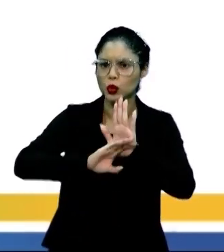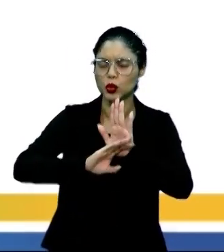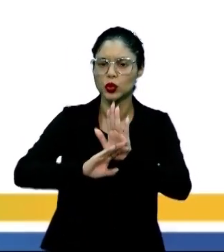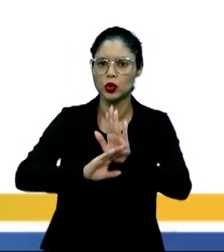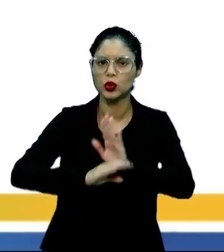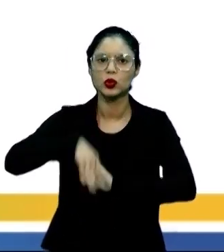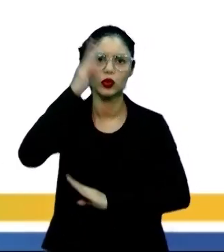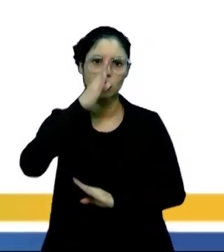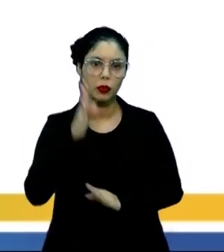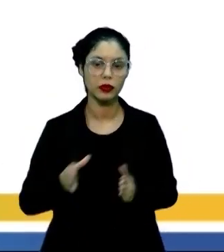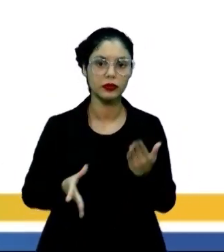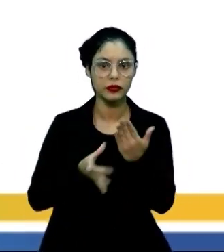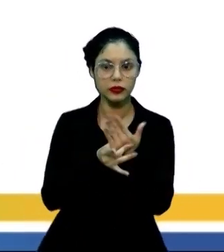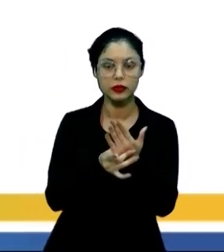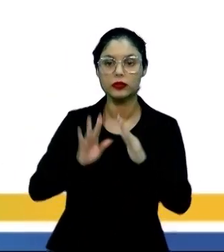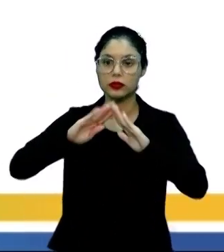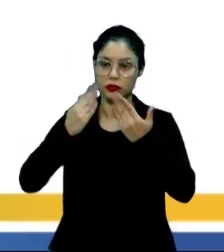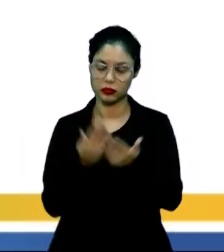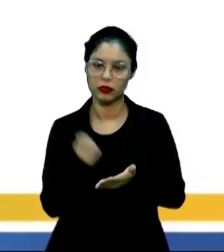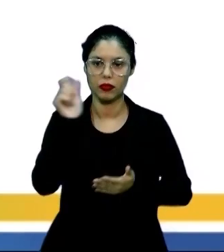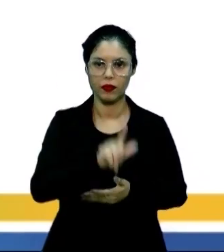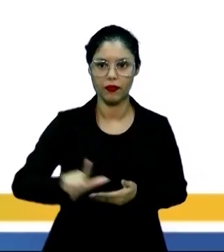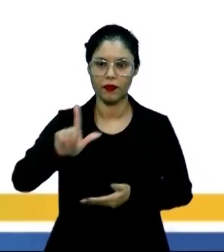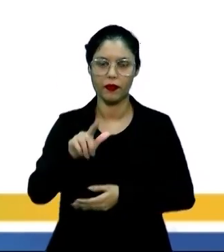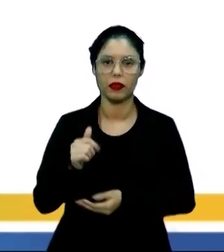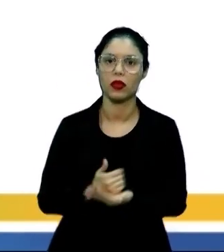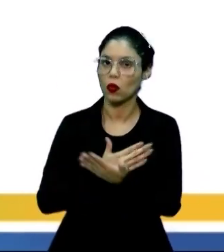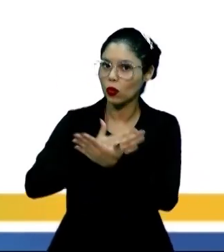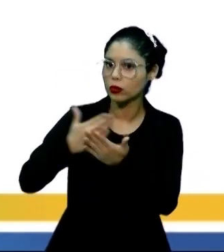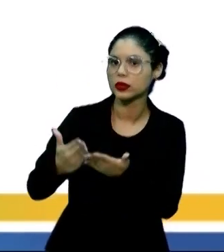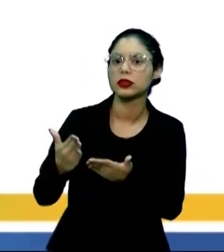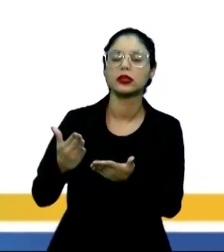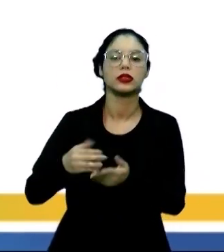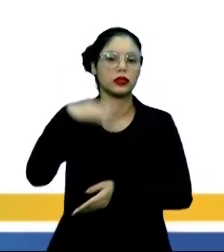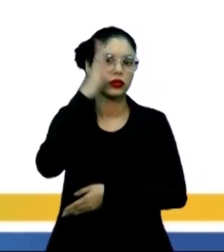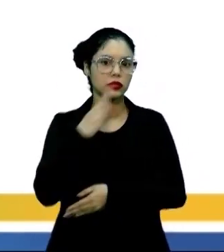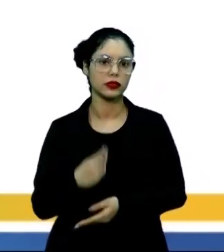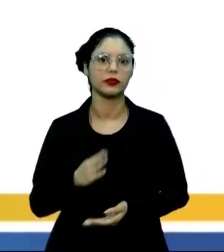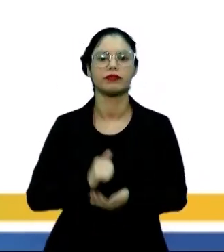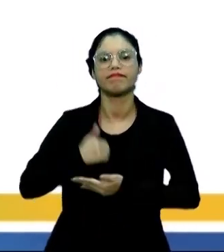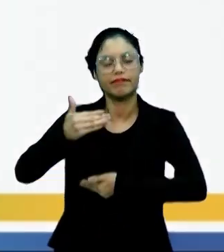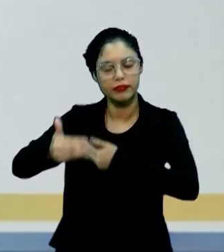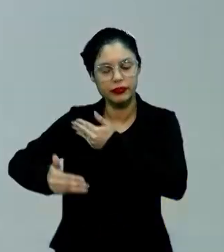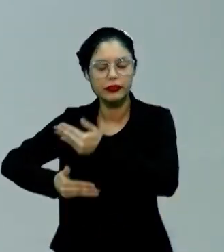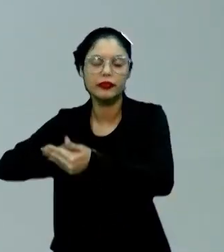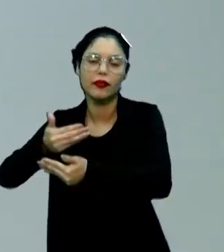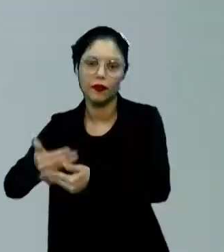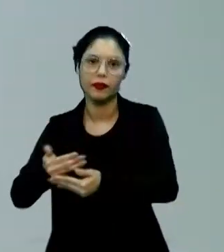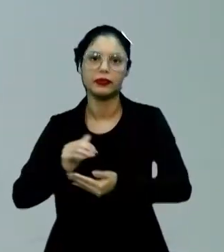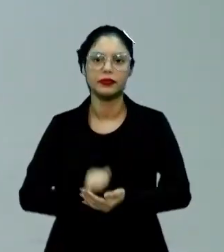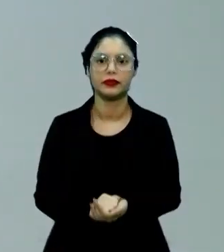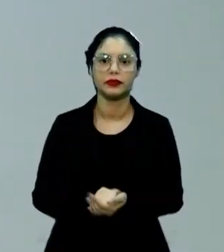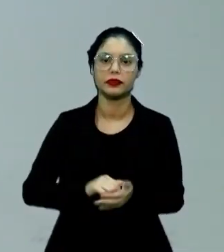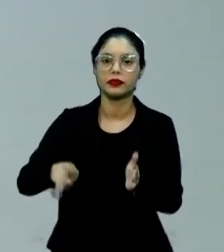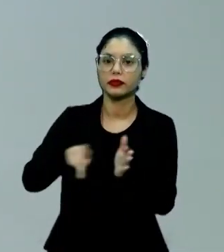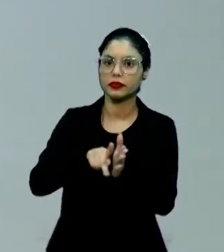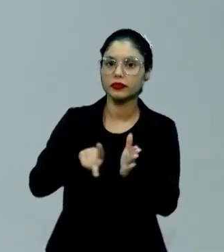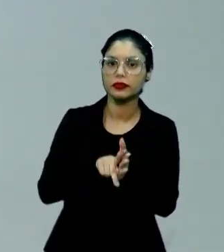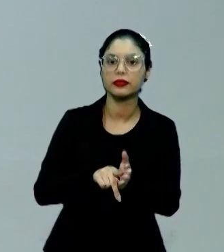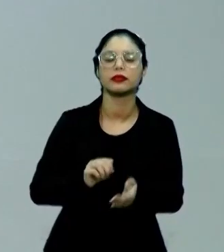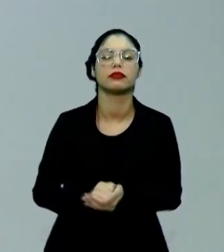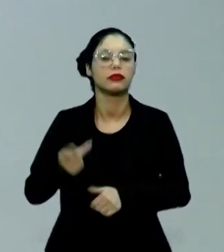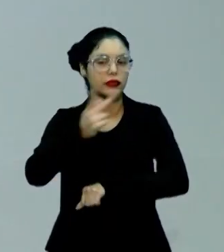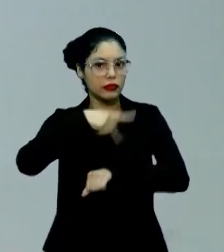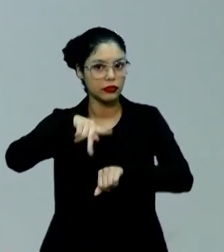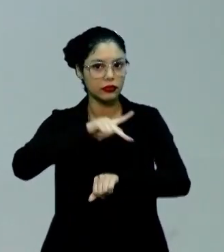no Brasil, só que essa escola literária não se inicia no Brasil, ela se desenvolve de uma forma específica no